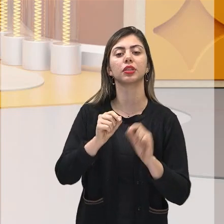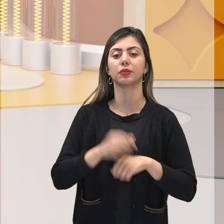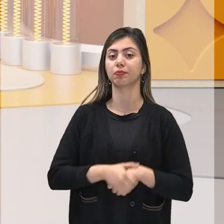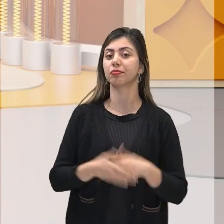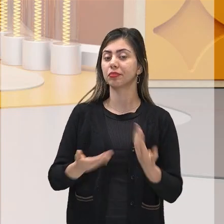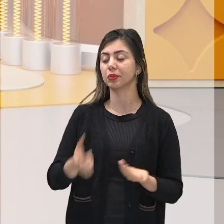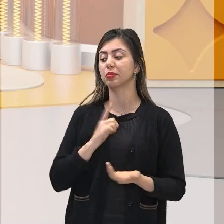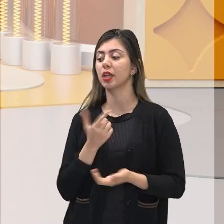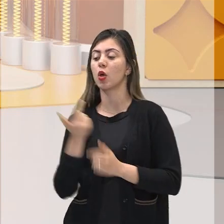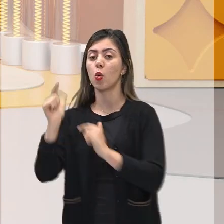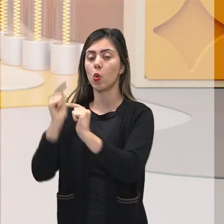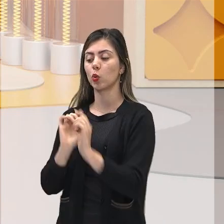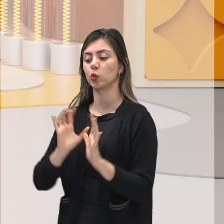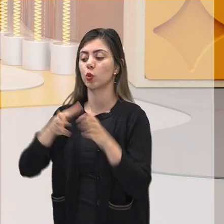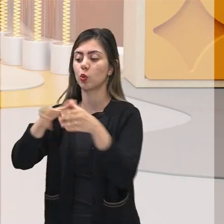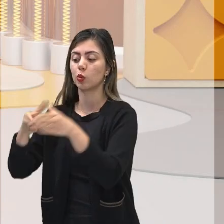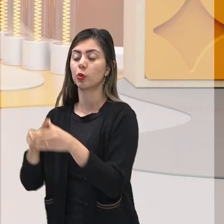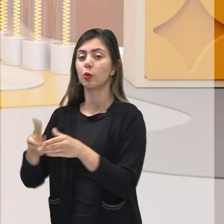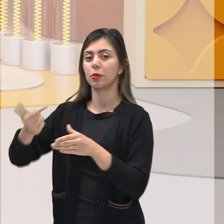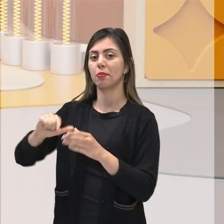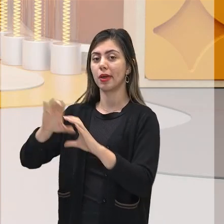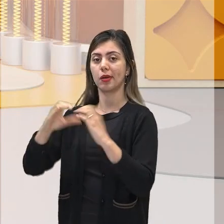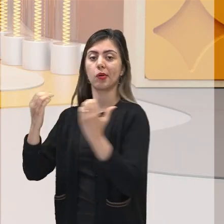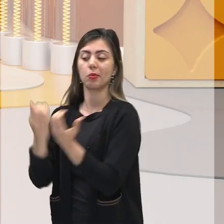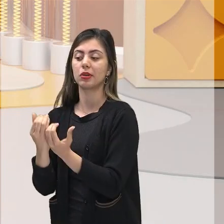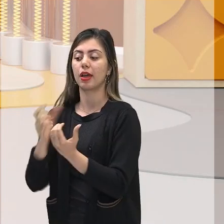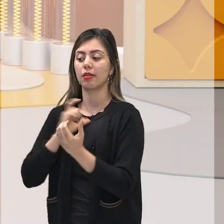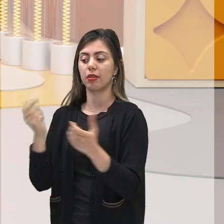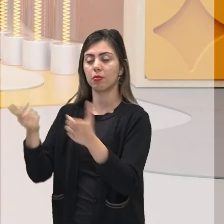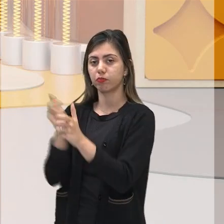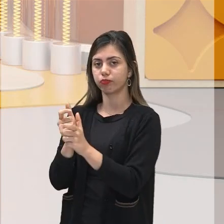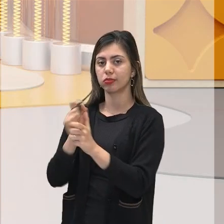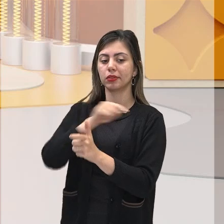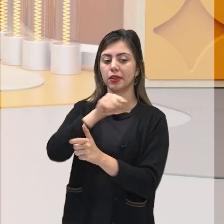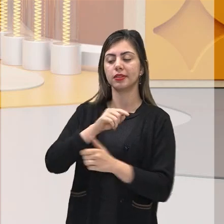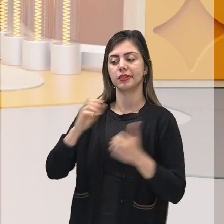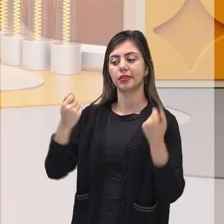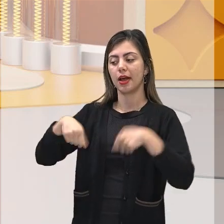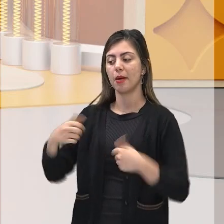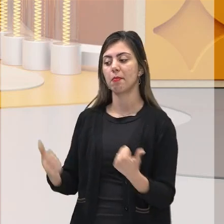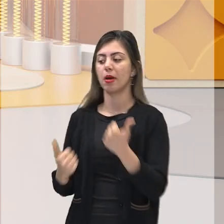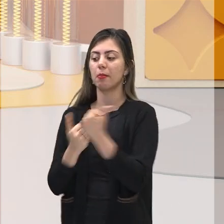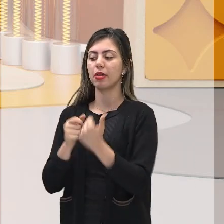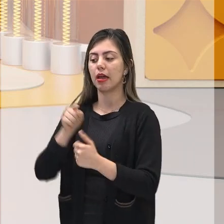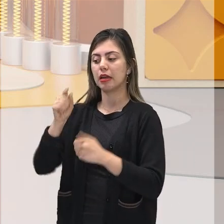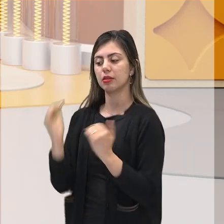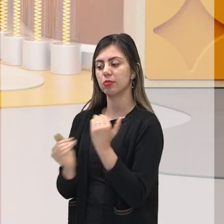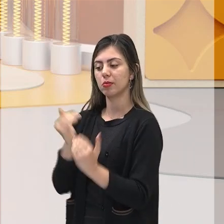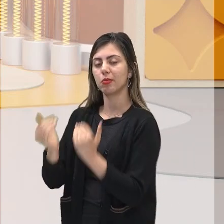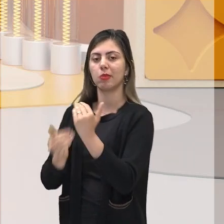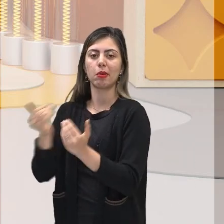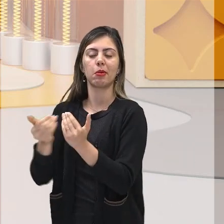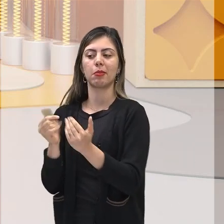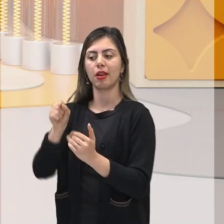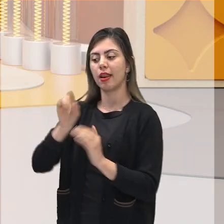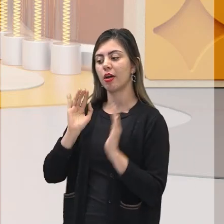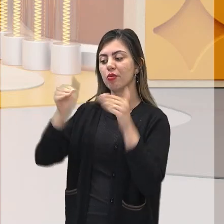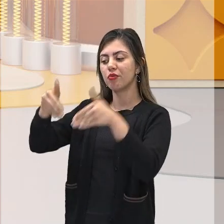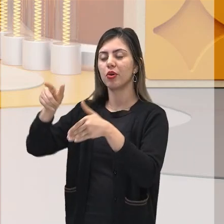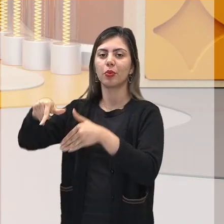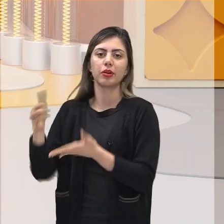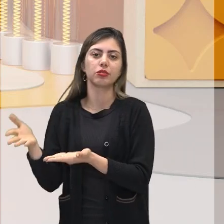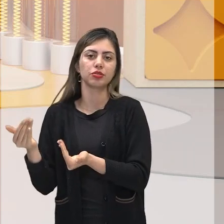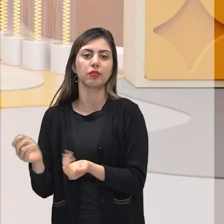instituições, outros grupos e comunidades menores nessa questão do desenvolvimento dos seus jovens ali, que